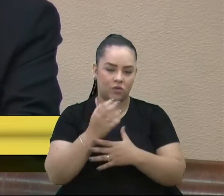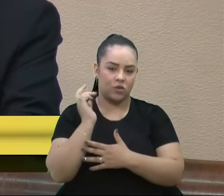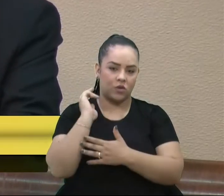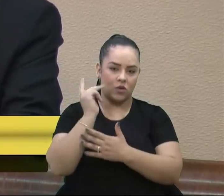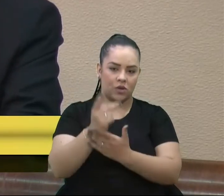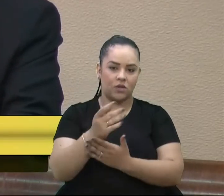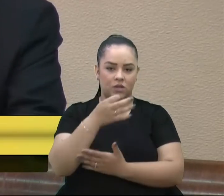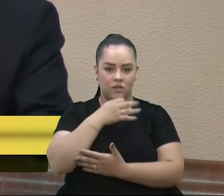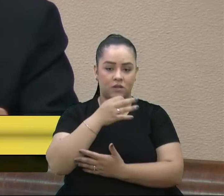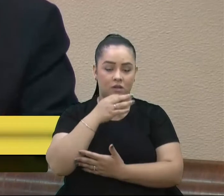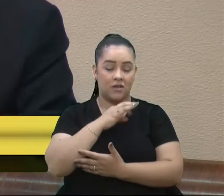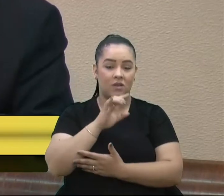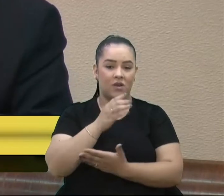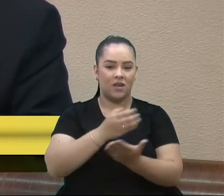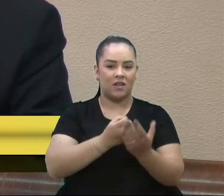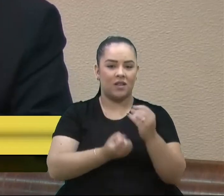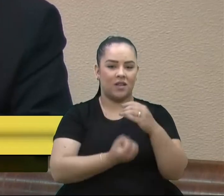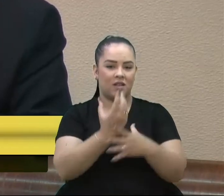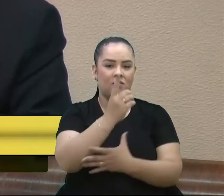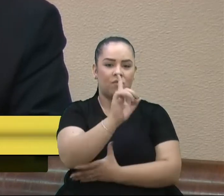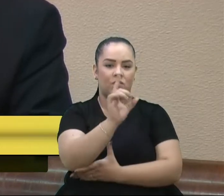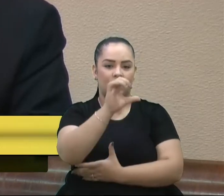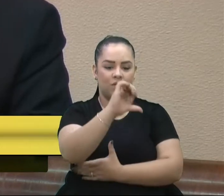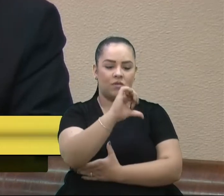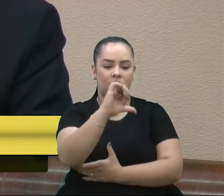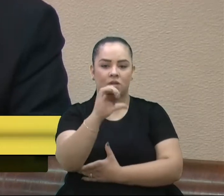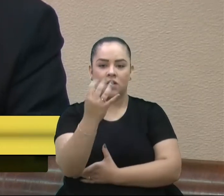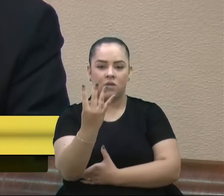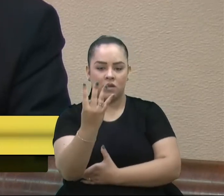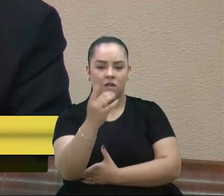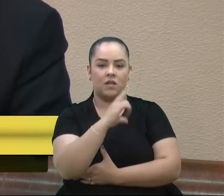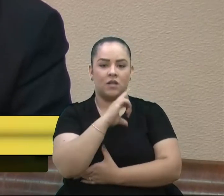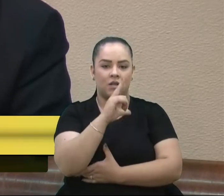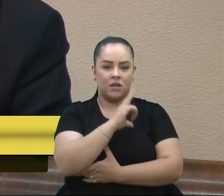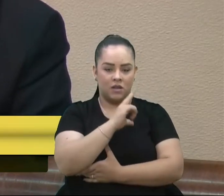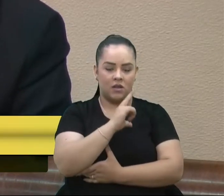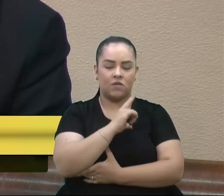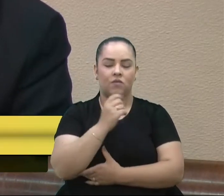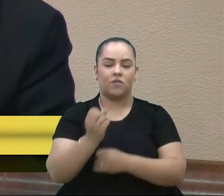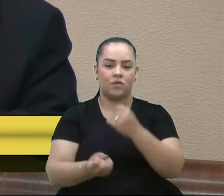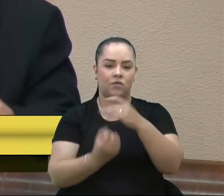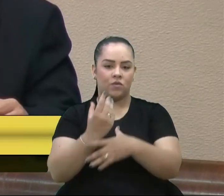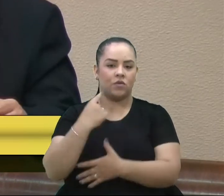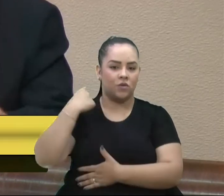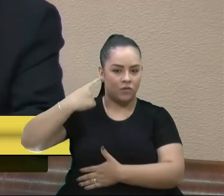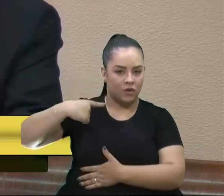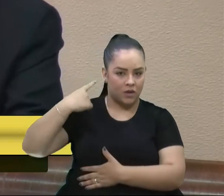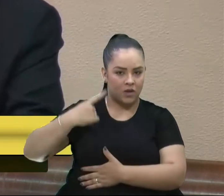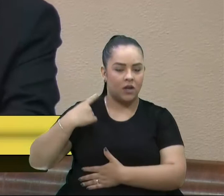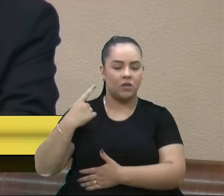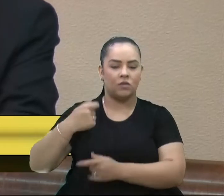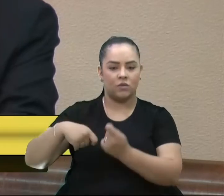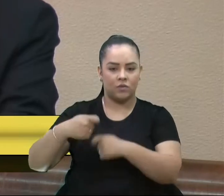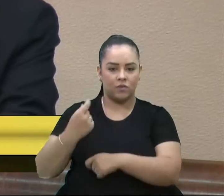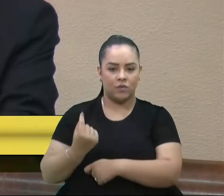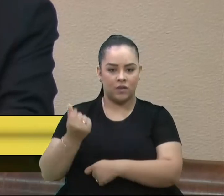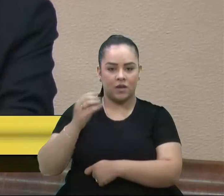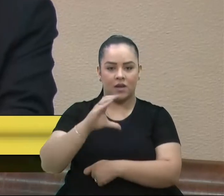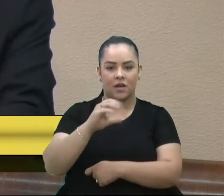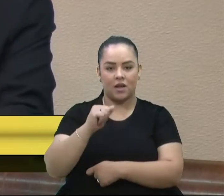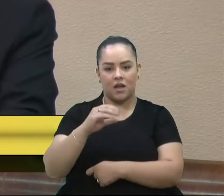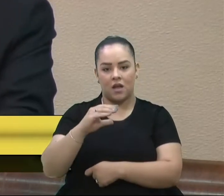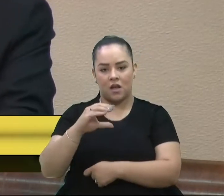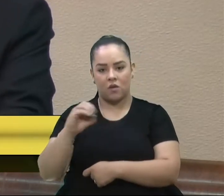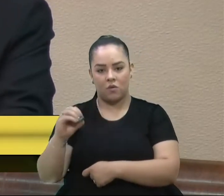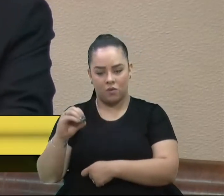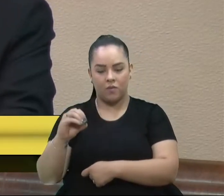desde 1994, em Novo Hamburgo, tendo como seu fundador o advogado e economista Carlos Schneider, sendo que,